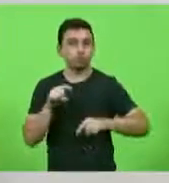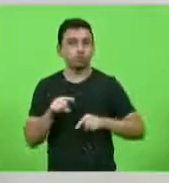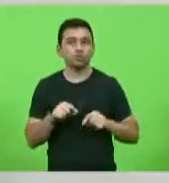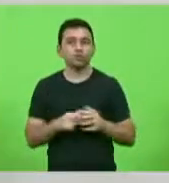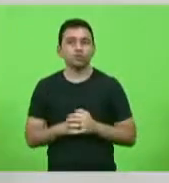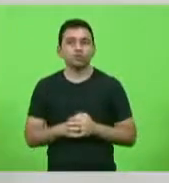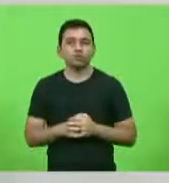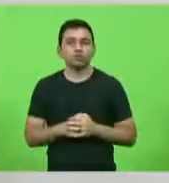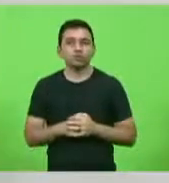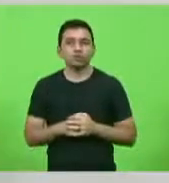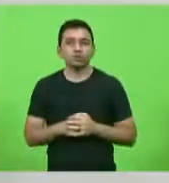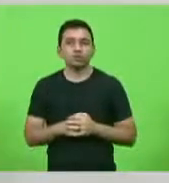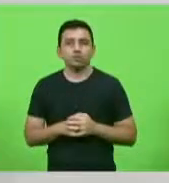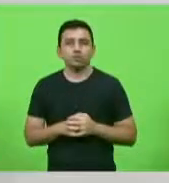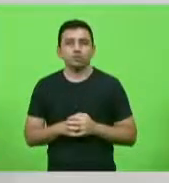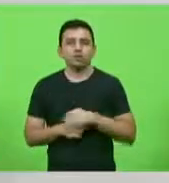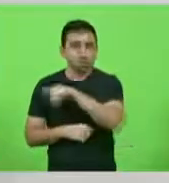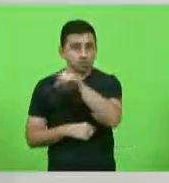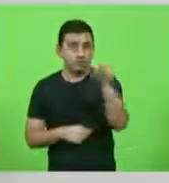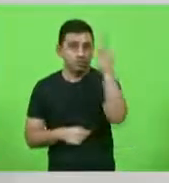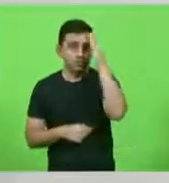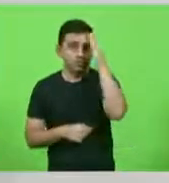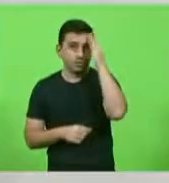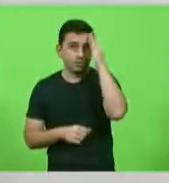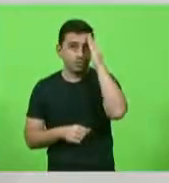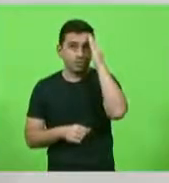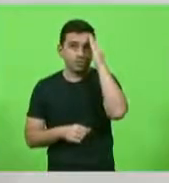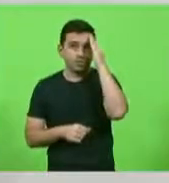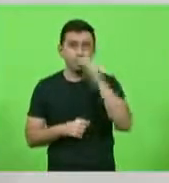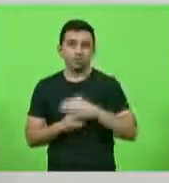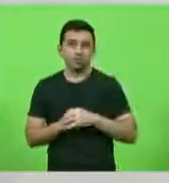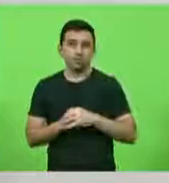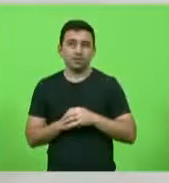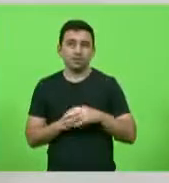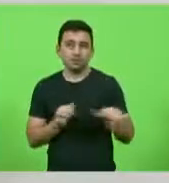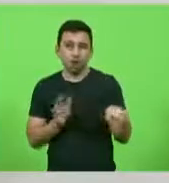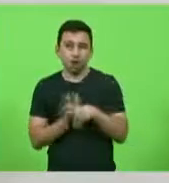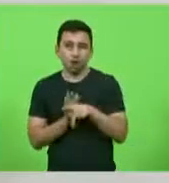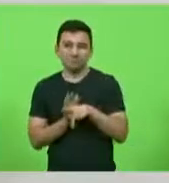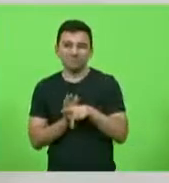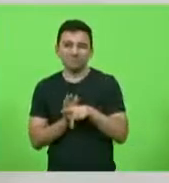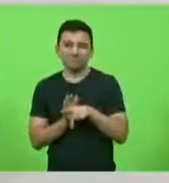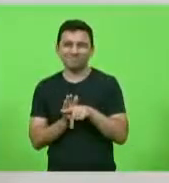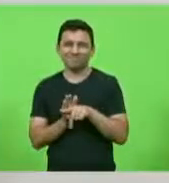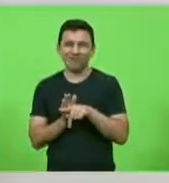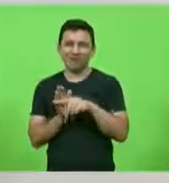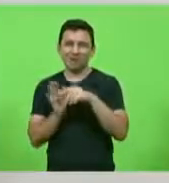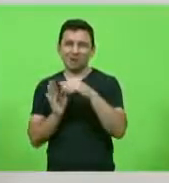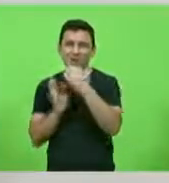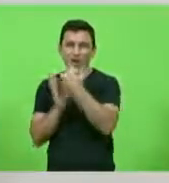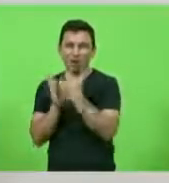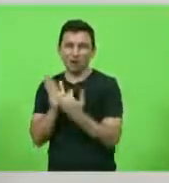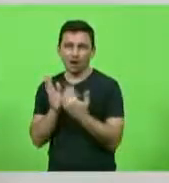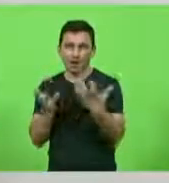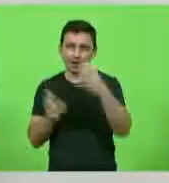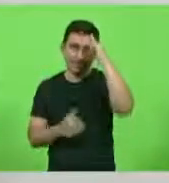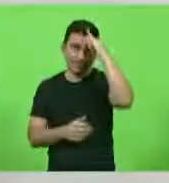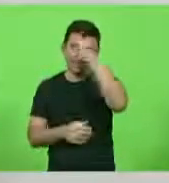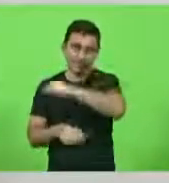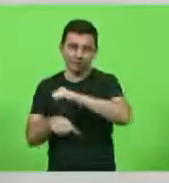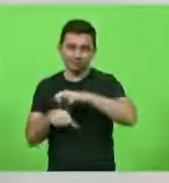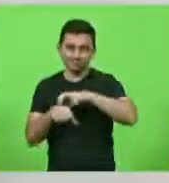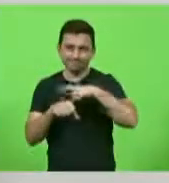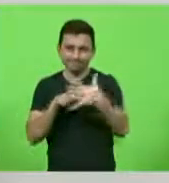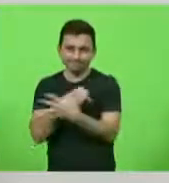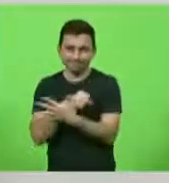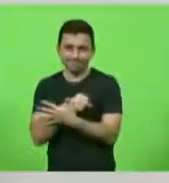para se ter uma ideia no pacote de medidas para combater a pandemia deputado Jerry